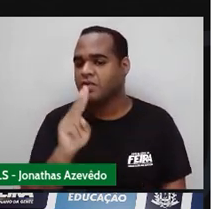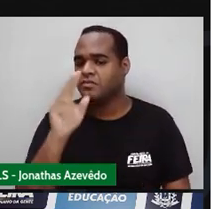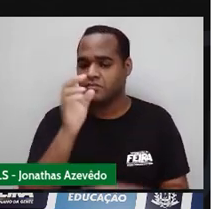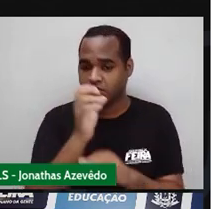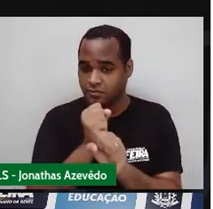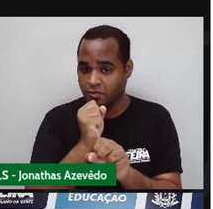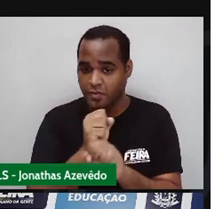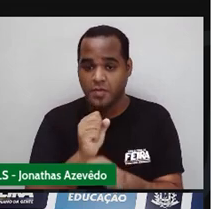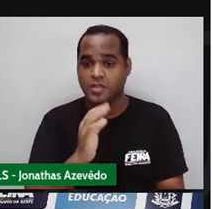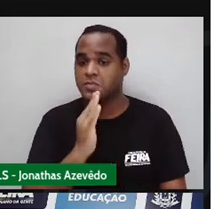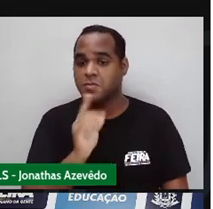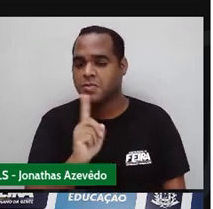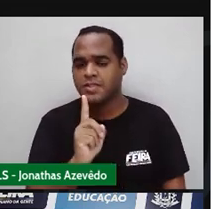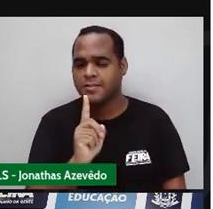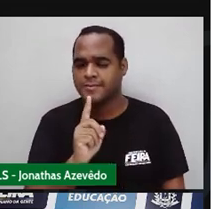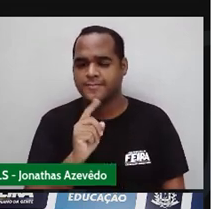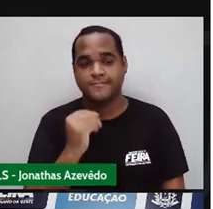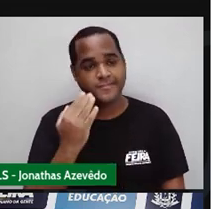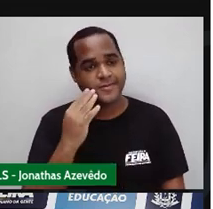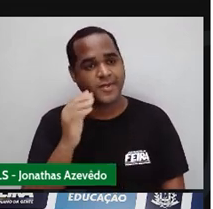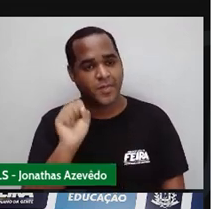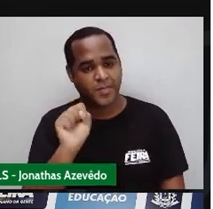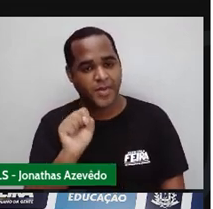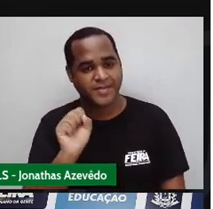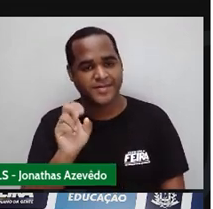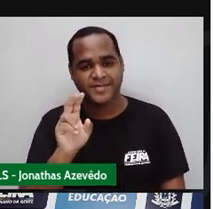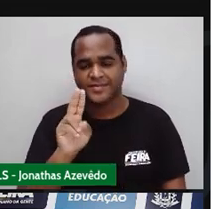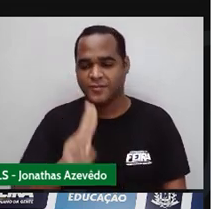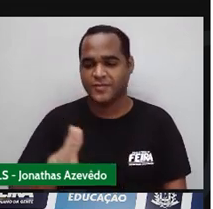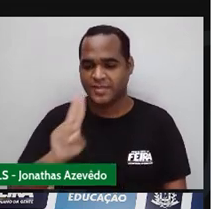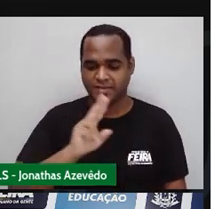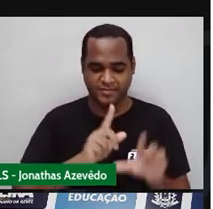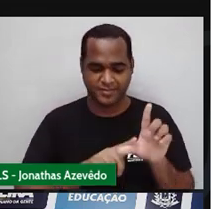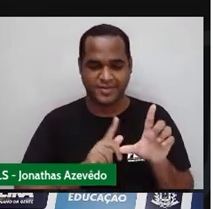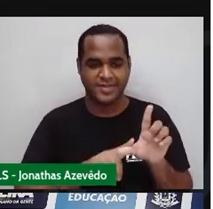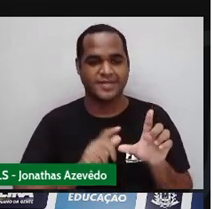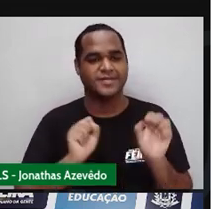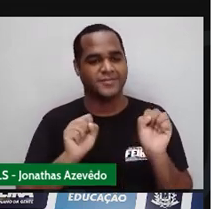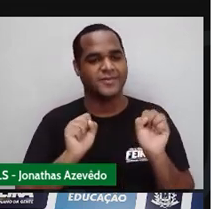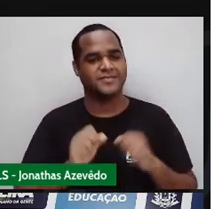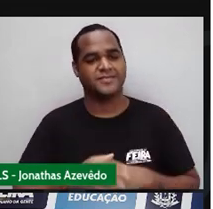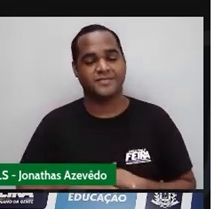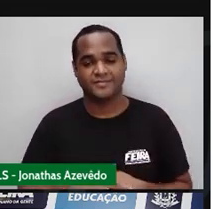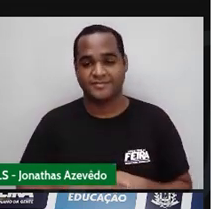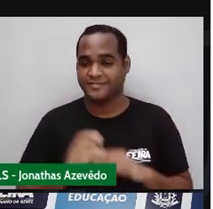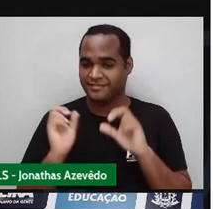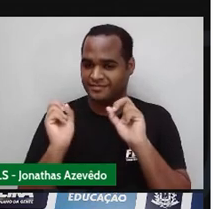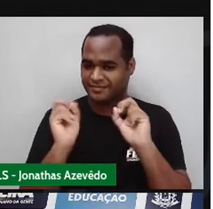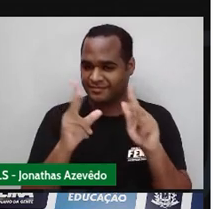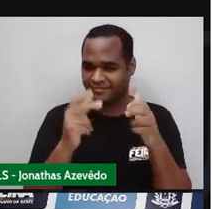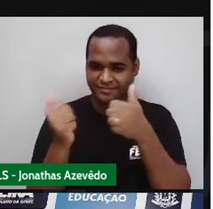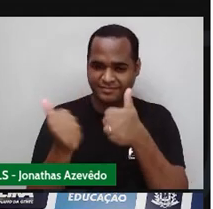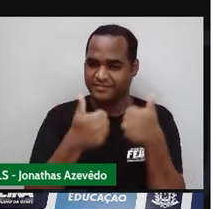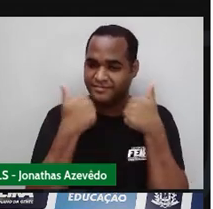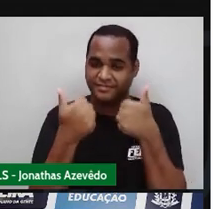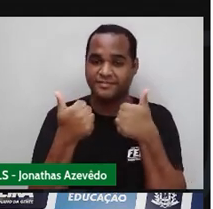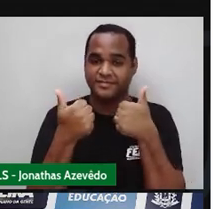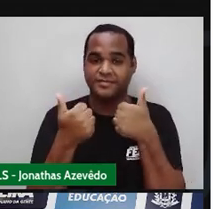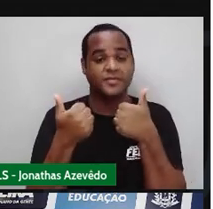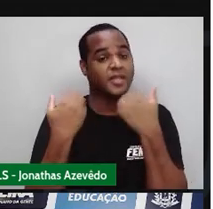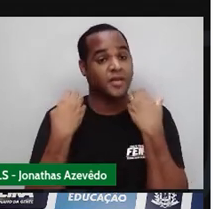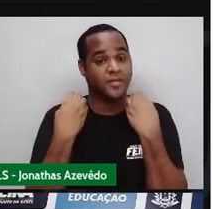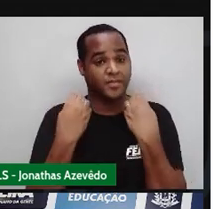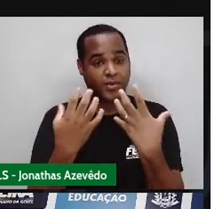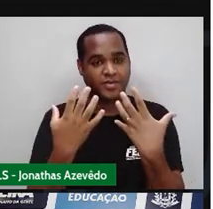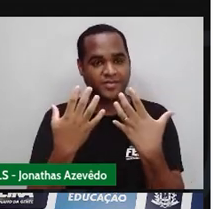conhece Alguma quantidade A gente usa letras No lugar deles Belezinha? Massa? Bom